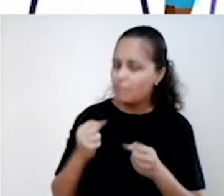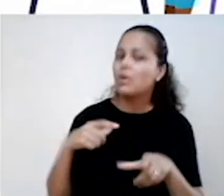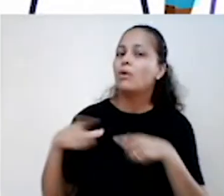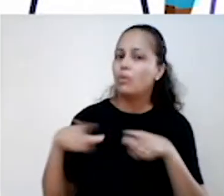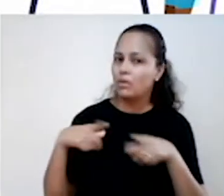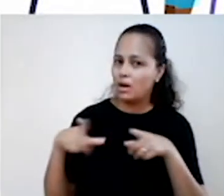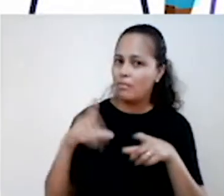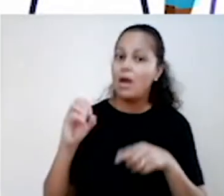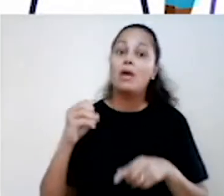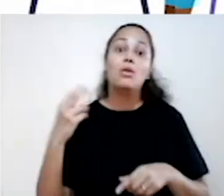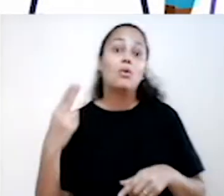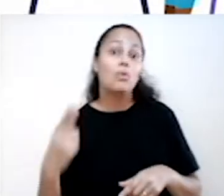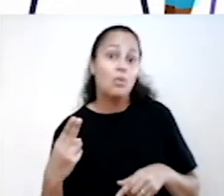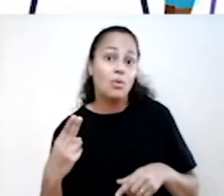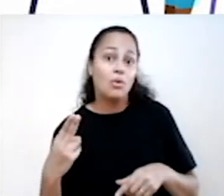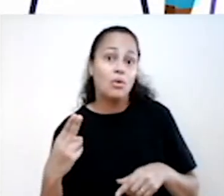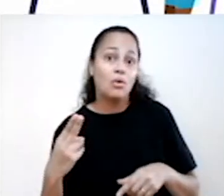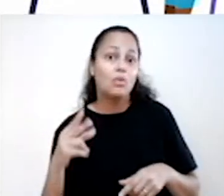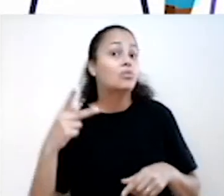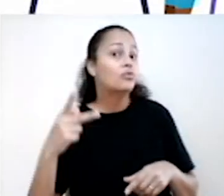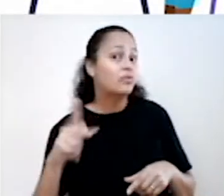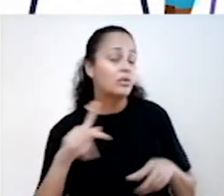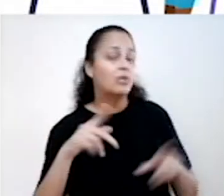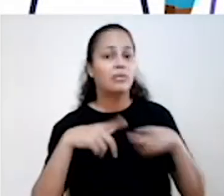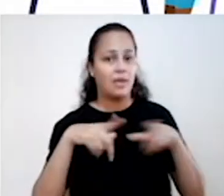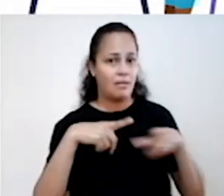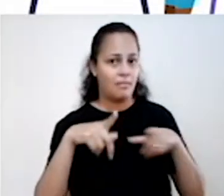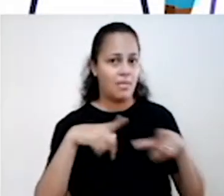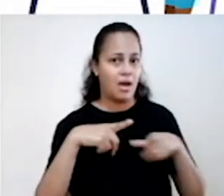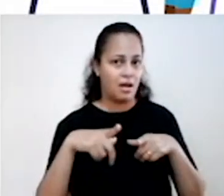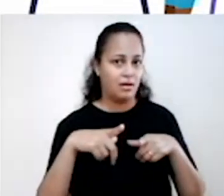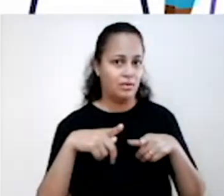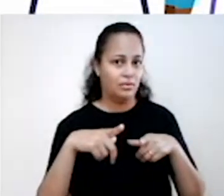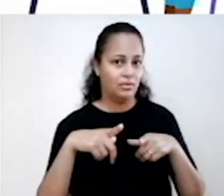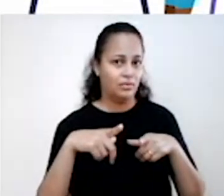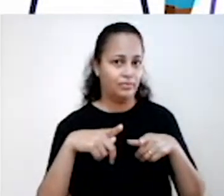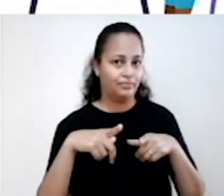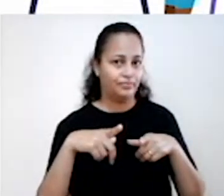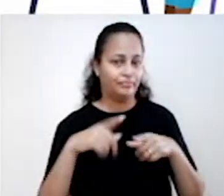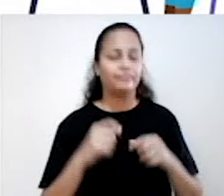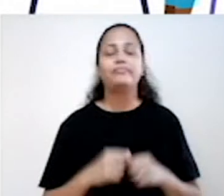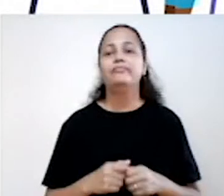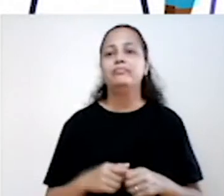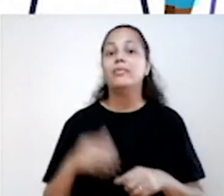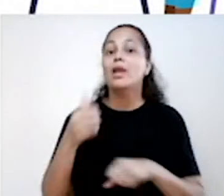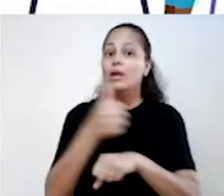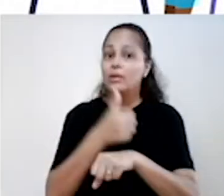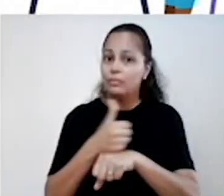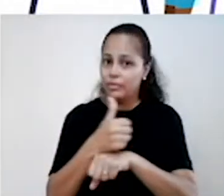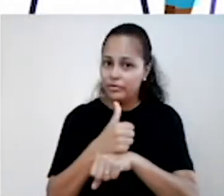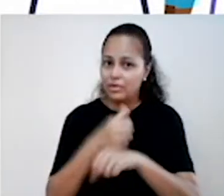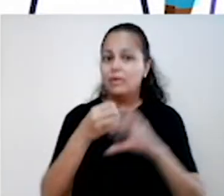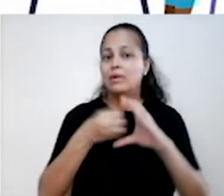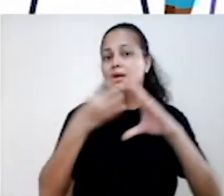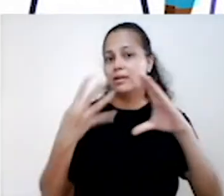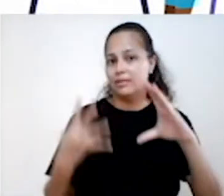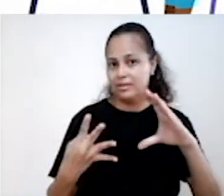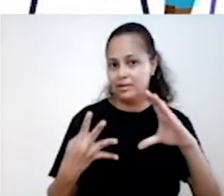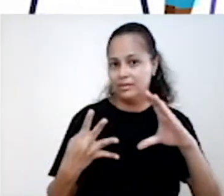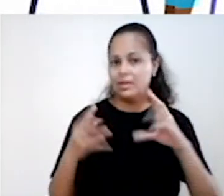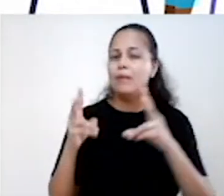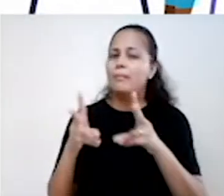serviço ou estão envolvidas no seu ambiente de trabalho. A ineficácia profissional é caracterizada pela